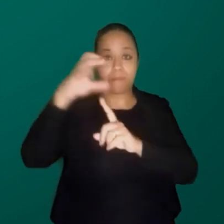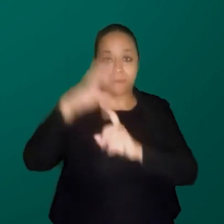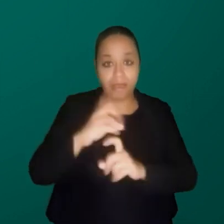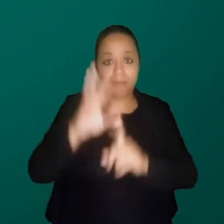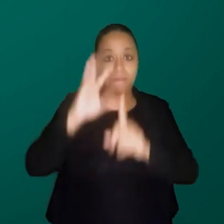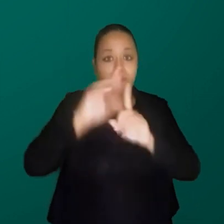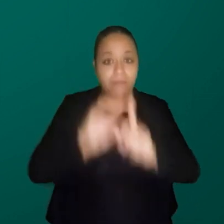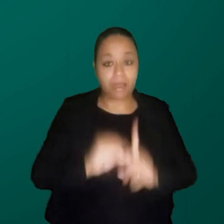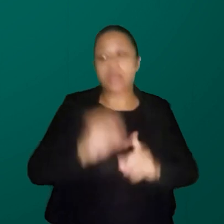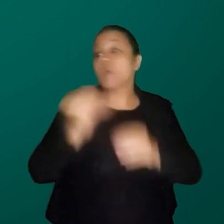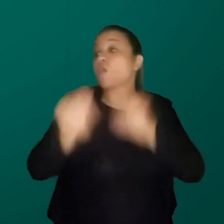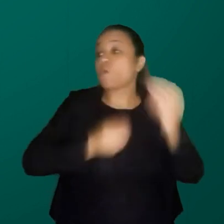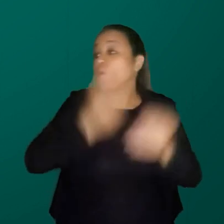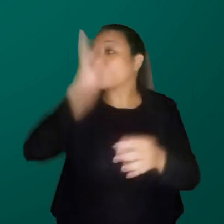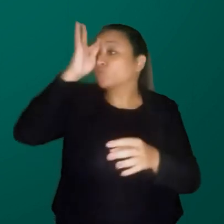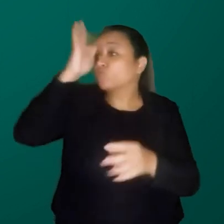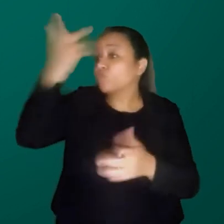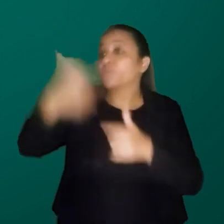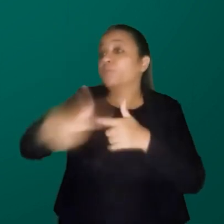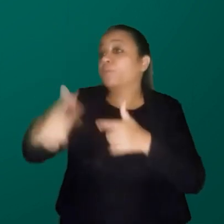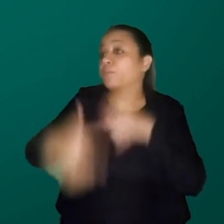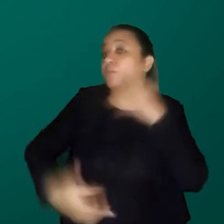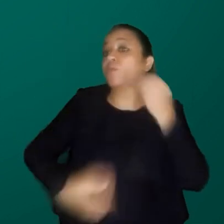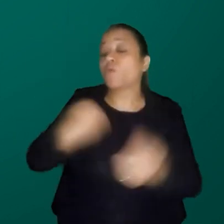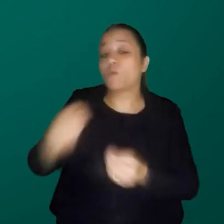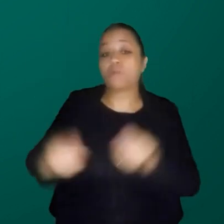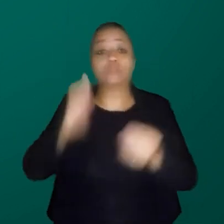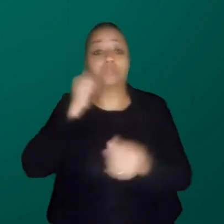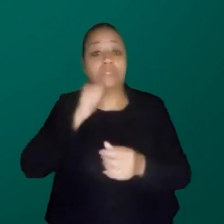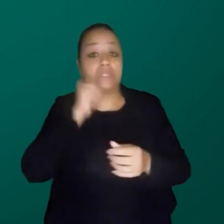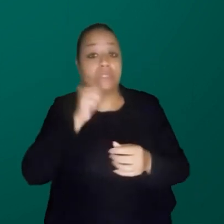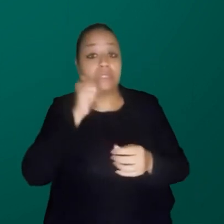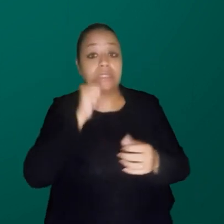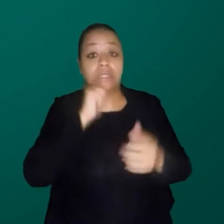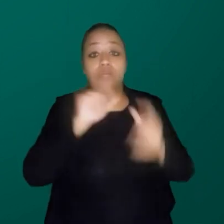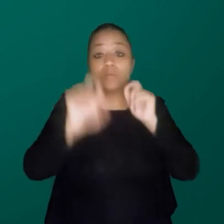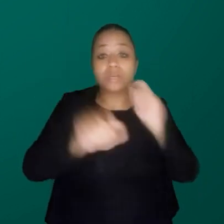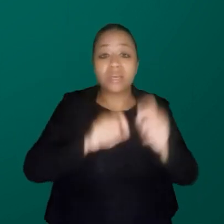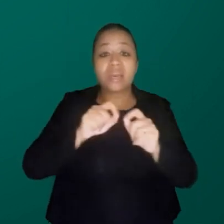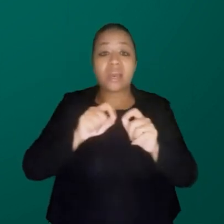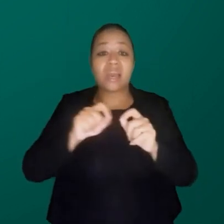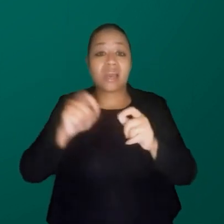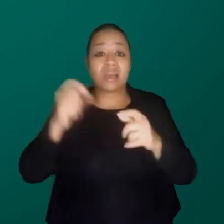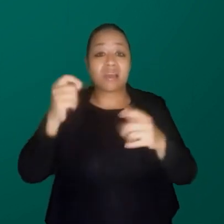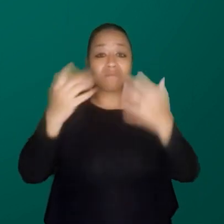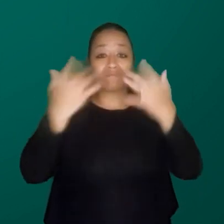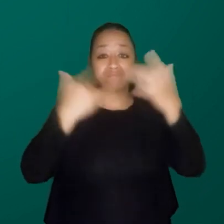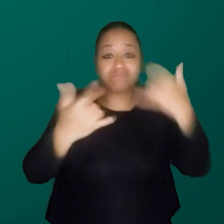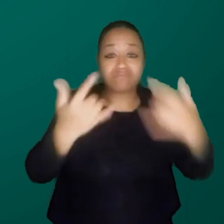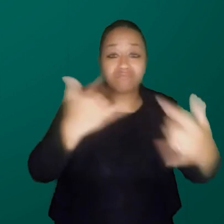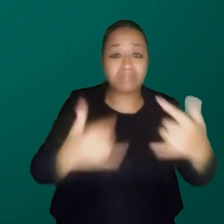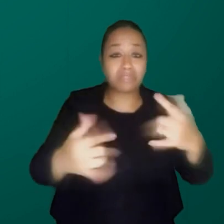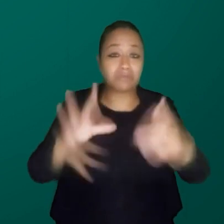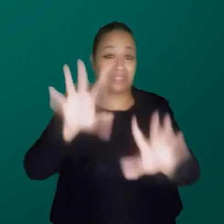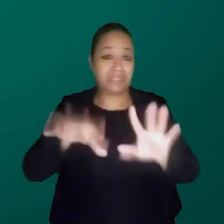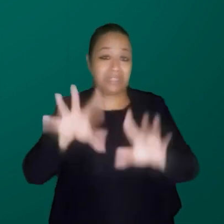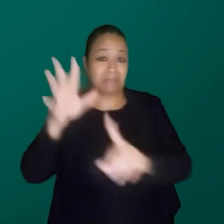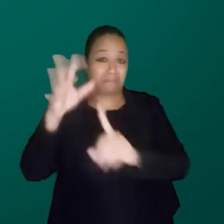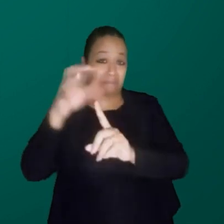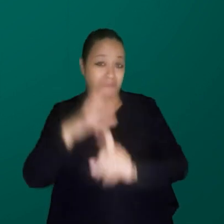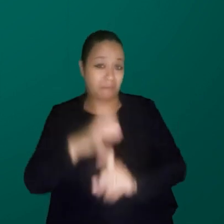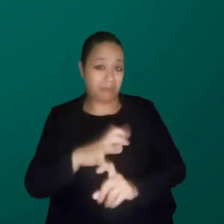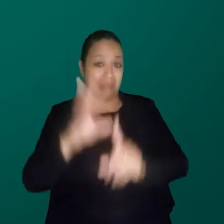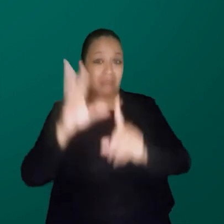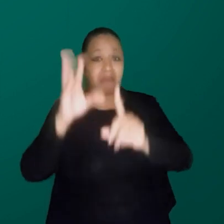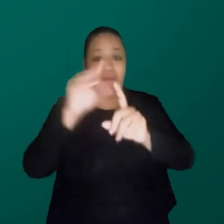achar essa solução, porque senão eu vou atrair as meninas para virem para o meio em que elas vão ser assediadas. O que é isso, gente? Não